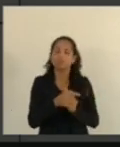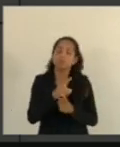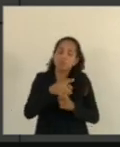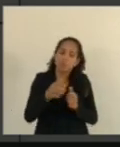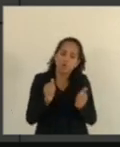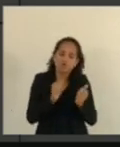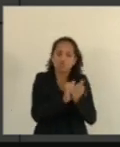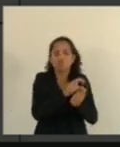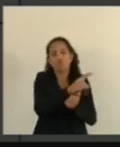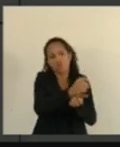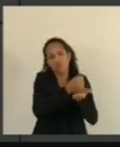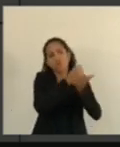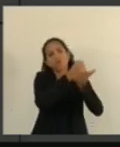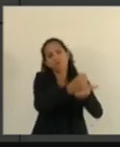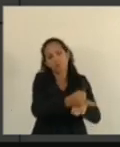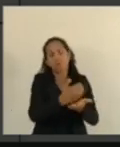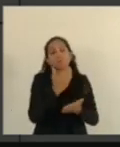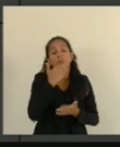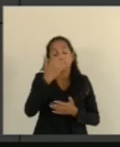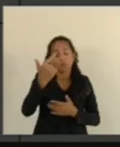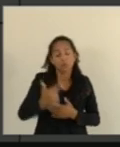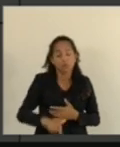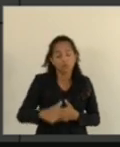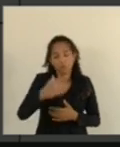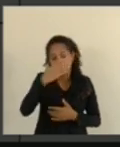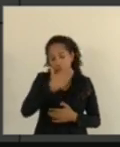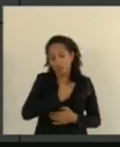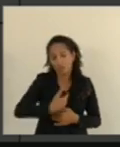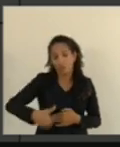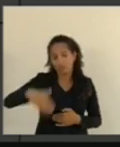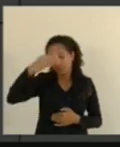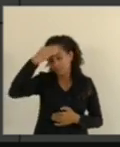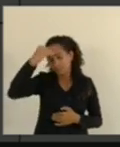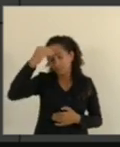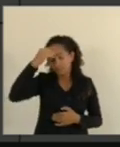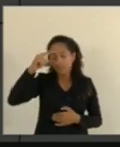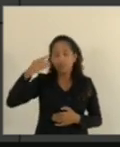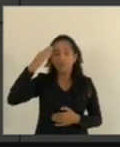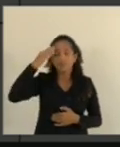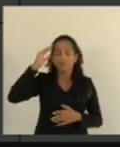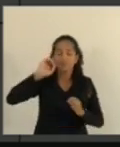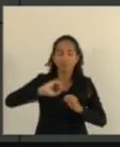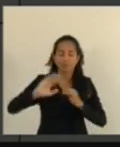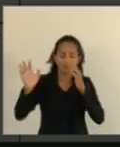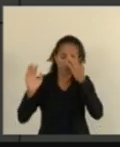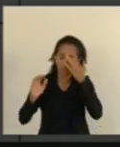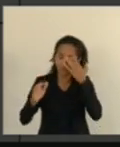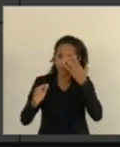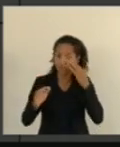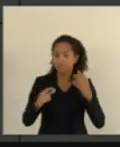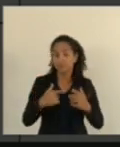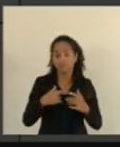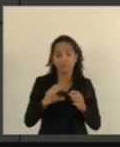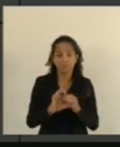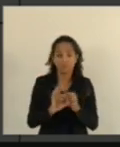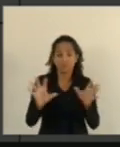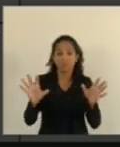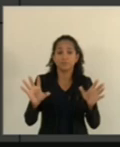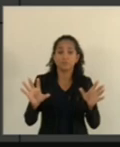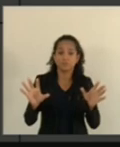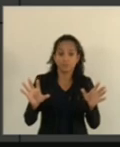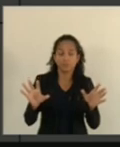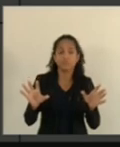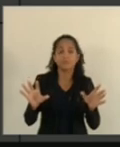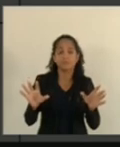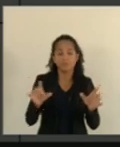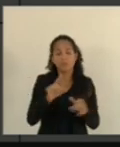excelente, para proclamar, governo do Estado, ouça a voz do Danilo Baense. Ouça